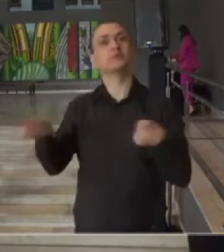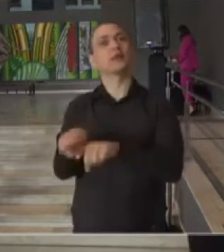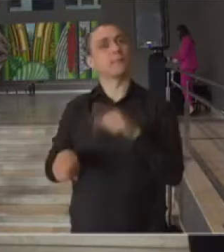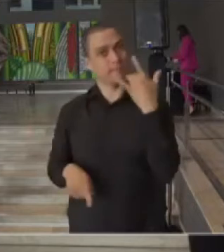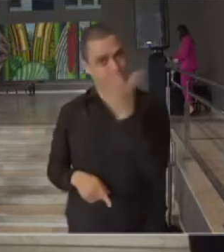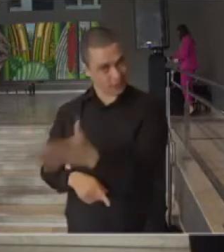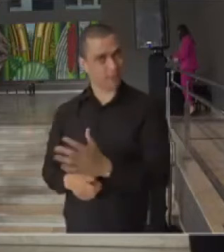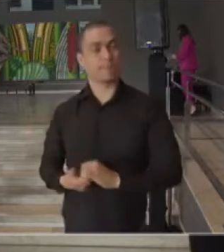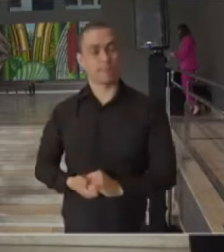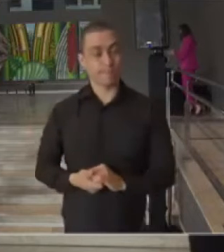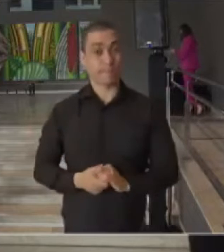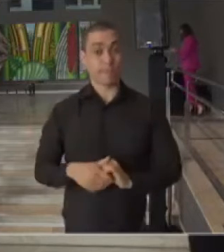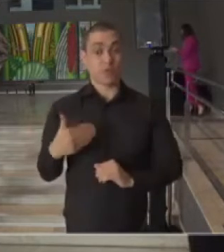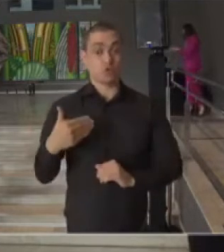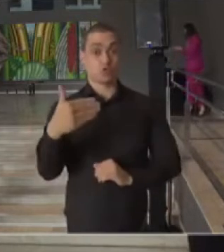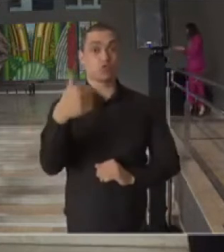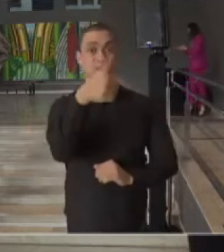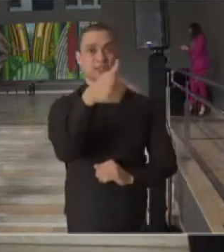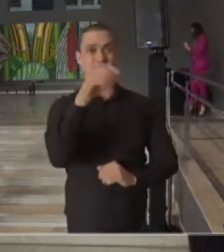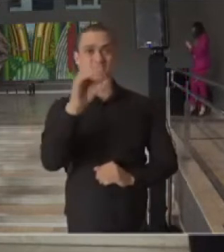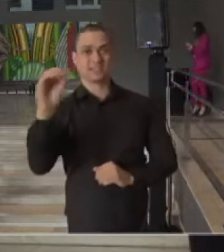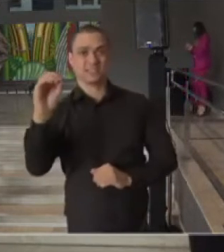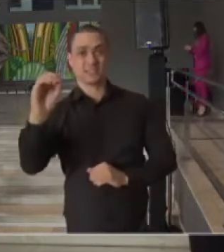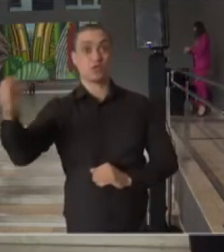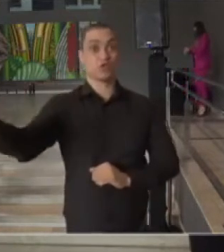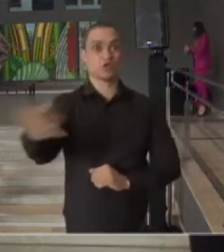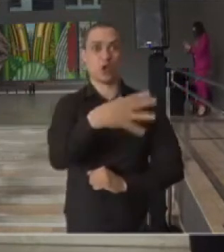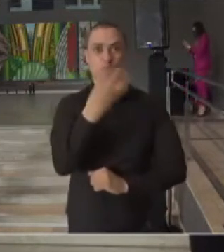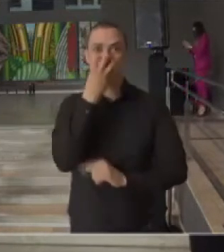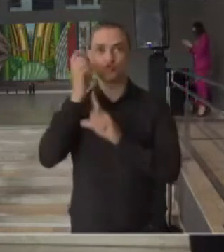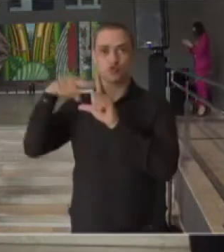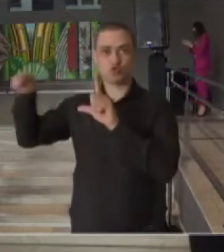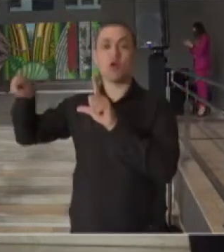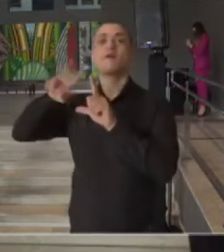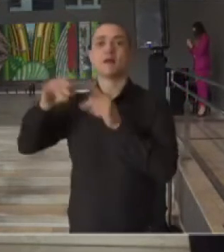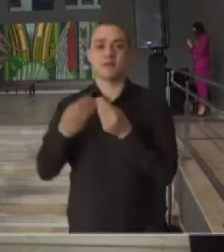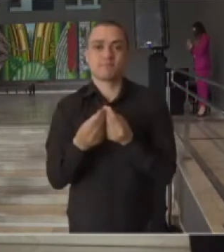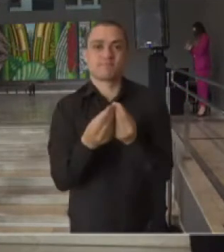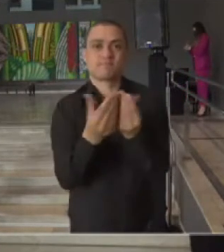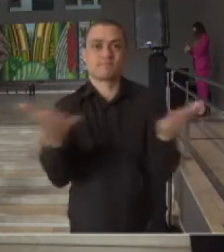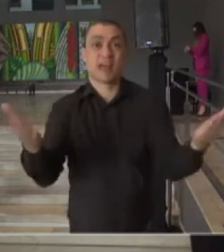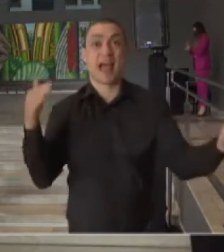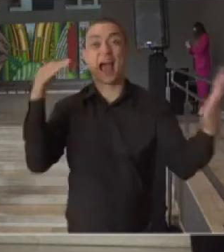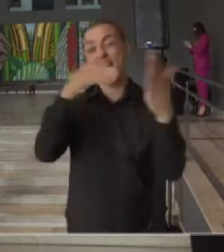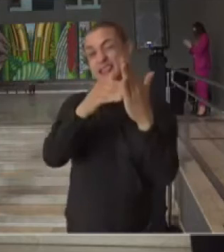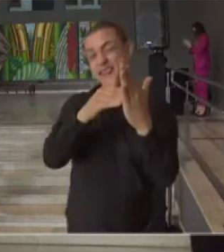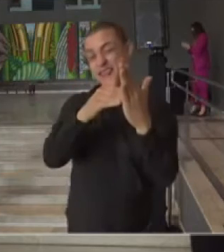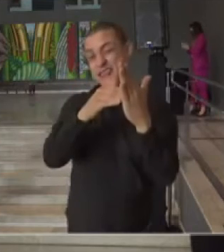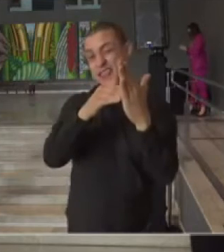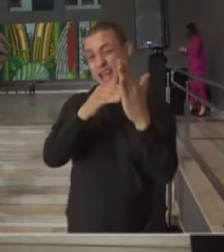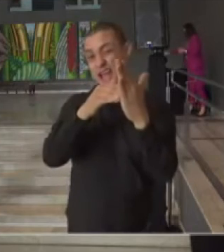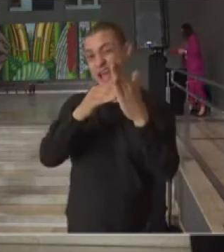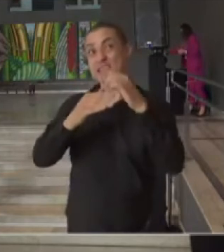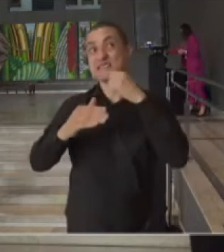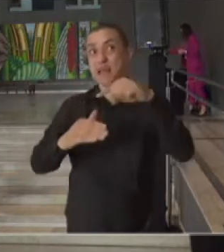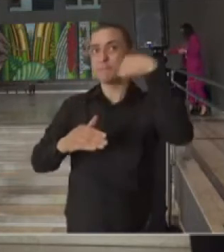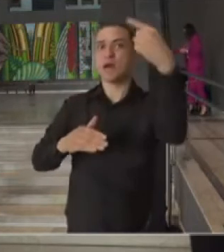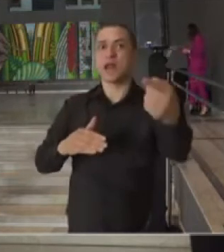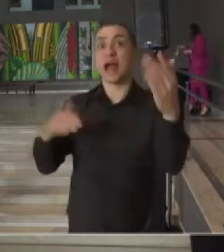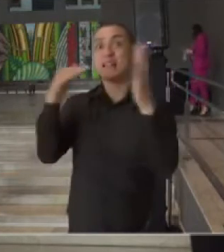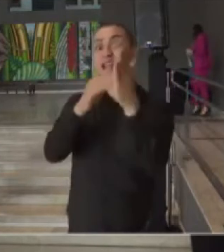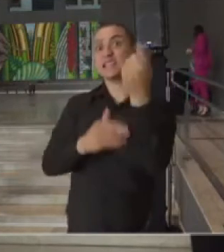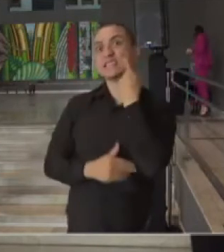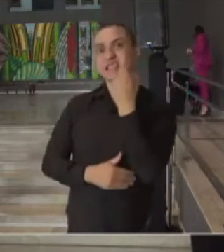Outros 700 respiradores serão entregues até o final da próxima semana,